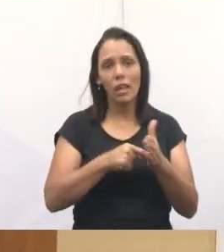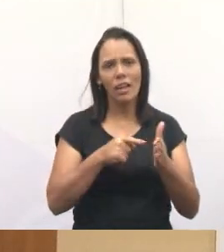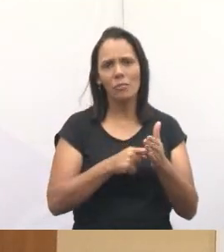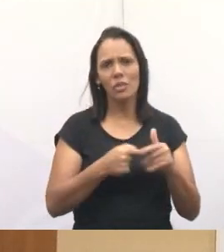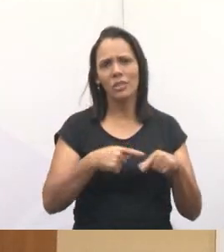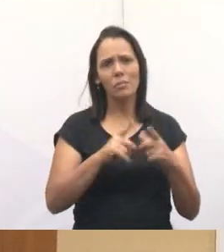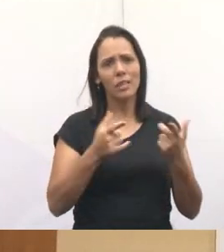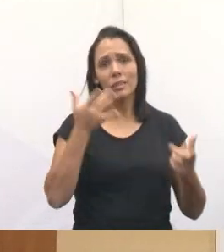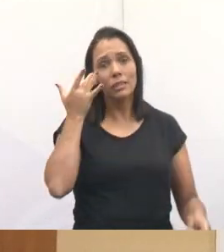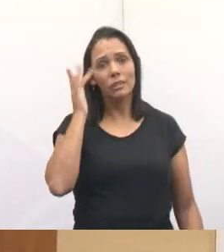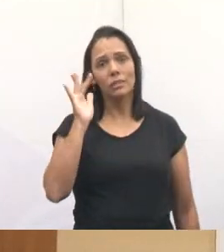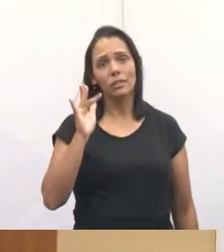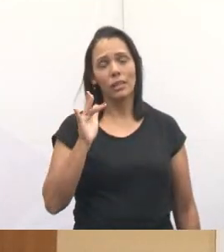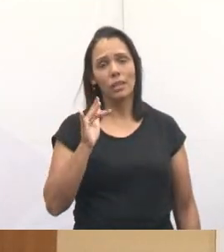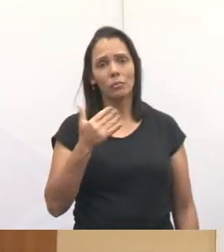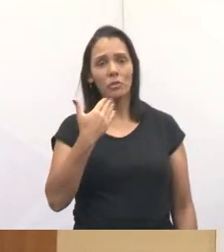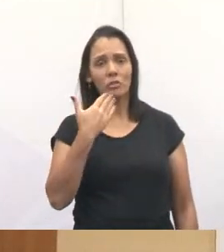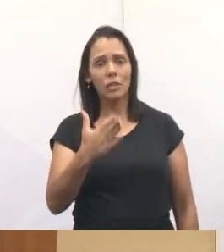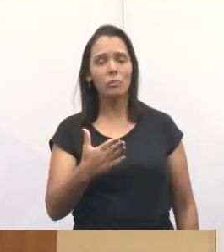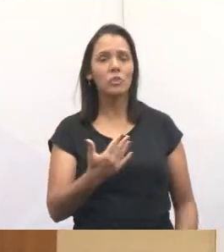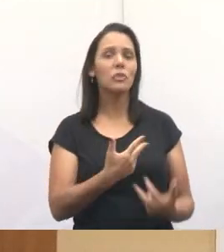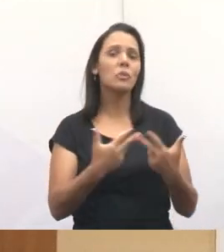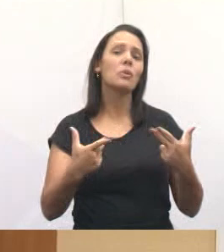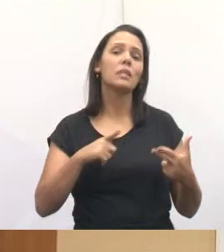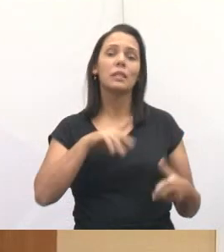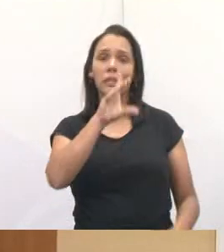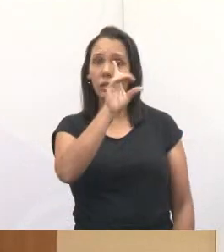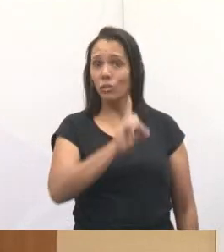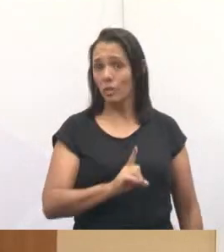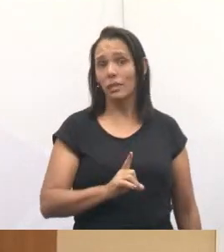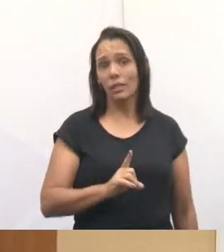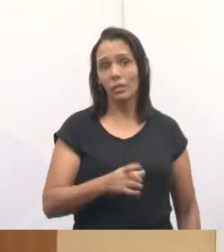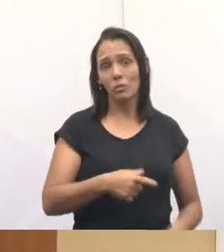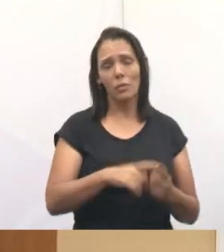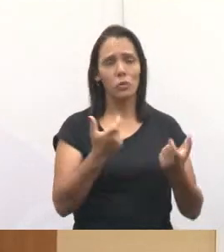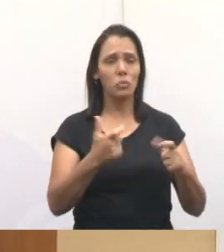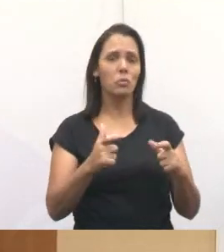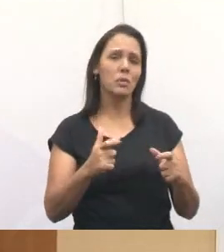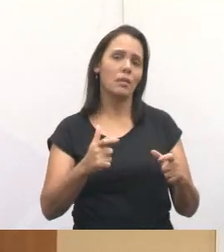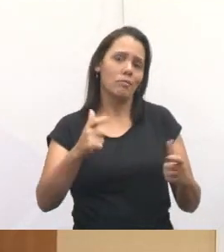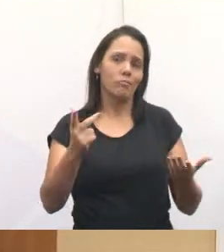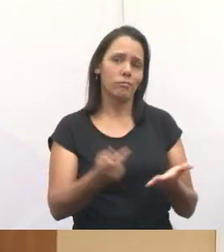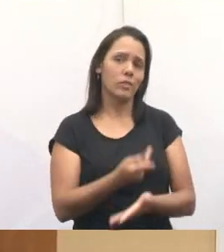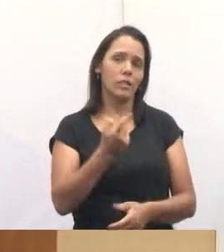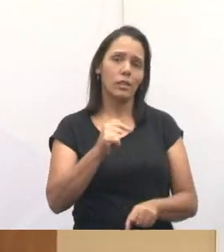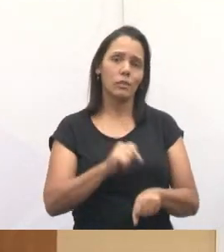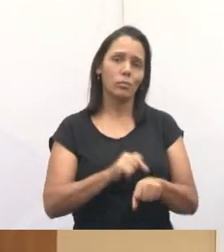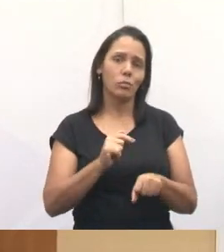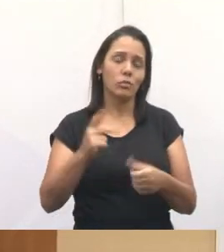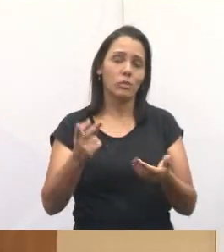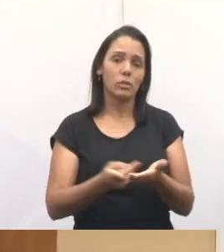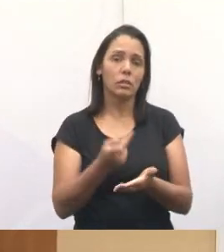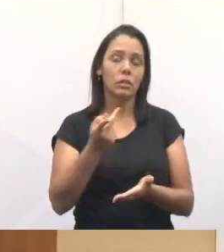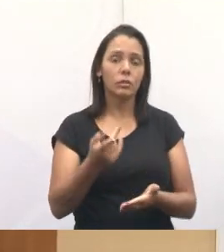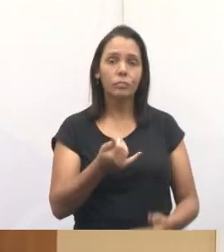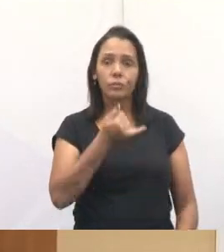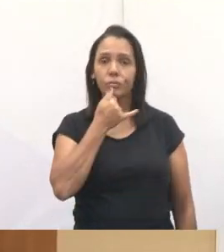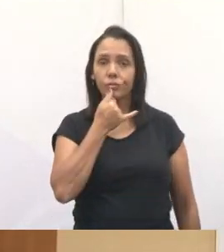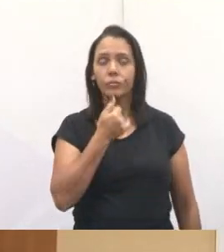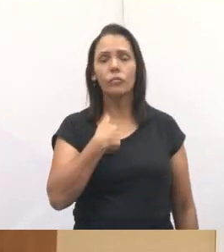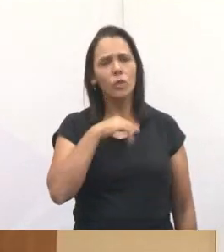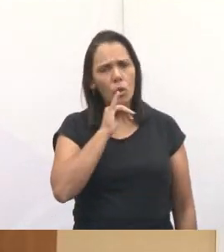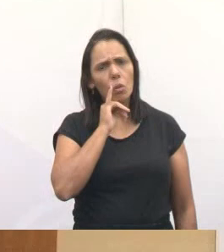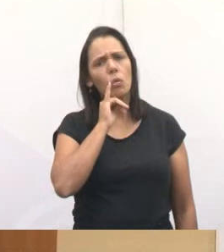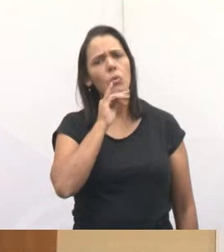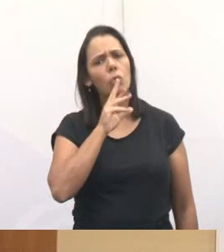sabe. Ela vai reivindicar uma coisa que ela tem direito, com certeza, mas no lugar errado, na hora errada. E, infelizmente, gente, eu respondo. A